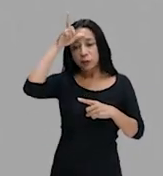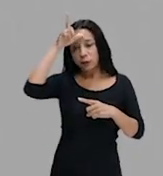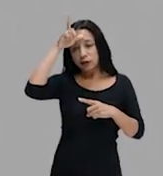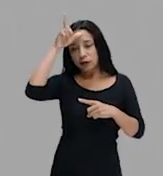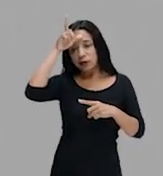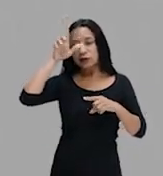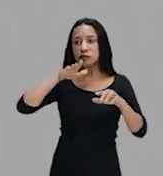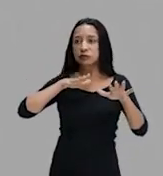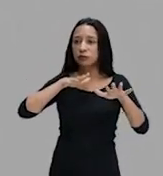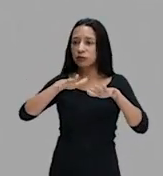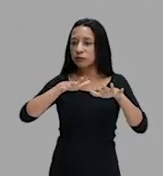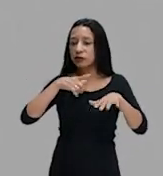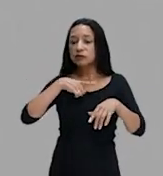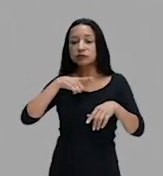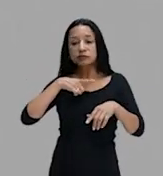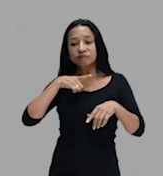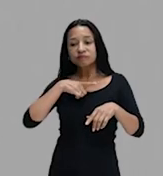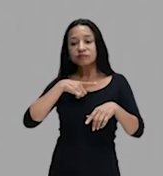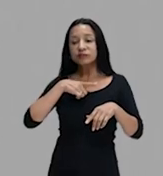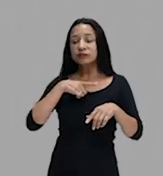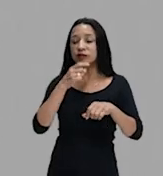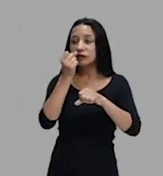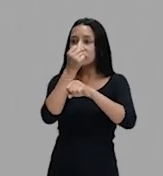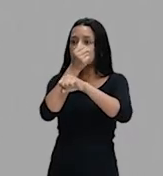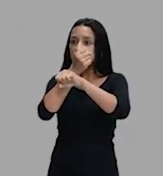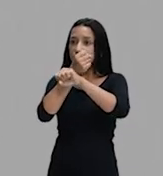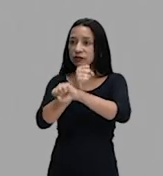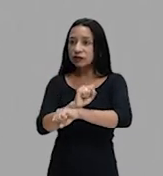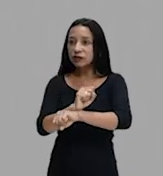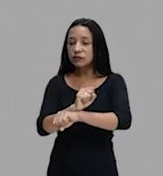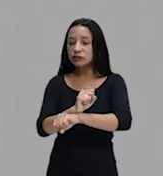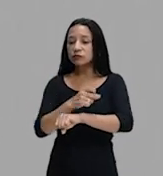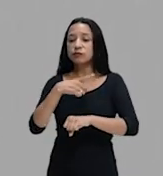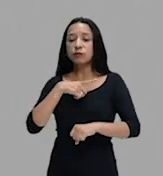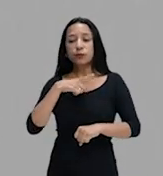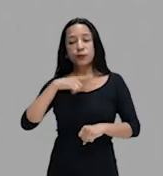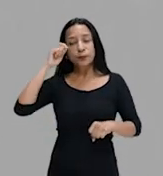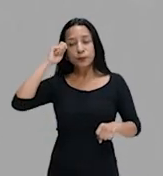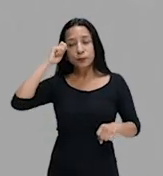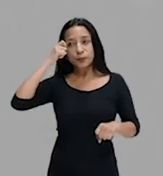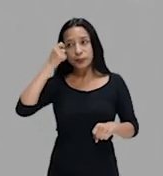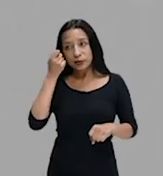movimento, nós temos escravos. Nós temos negros,